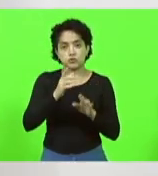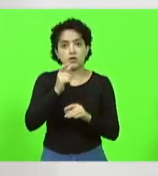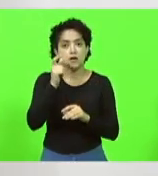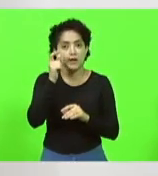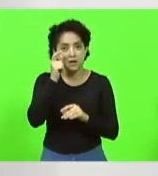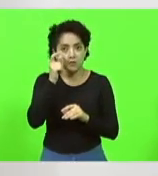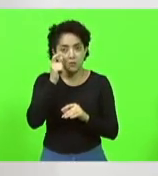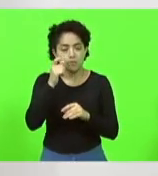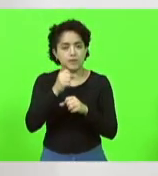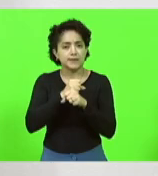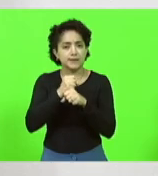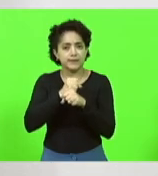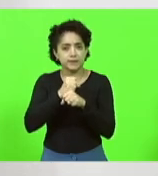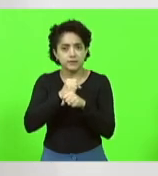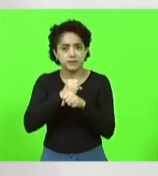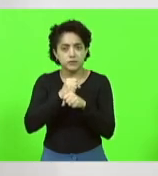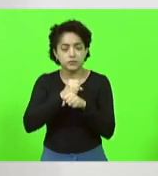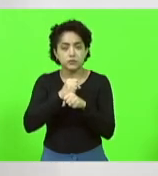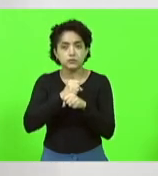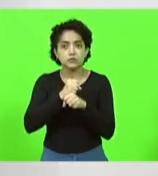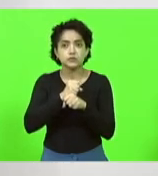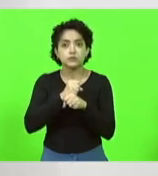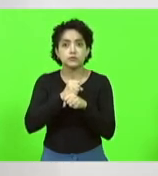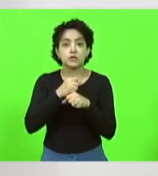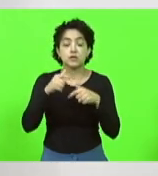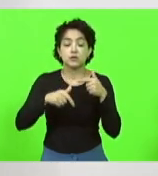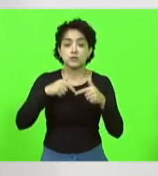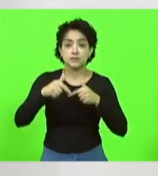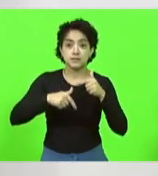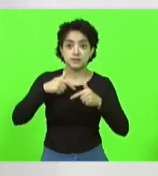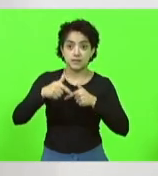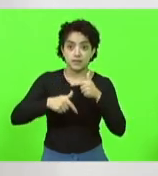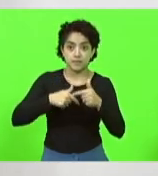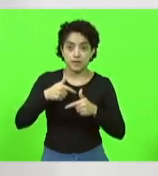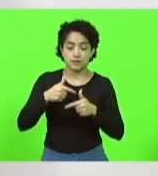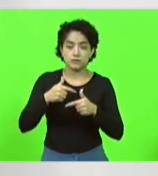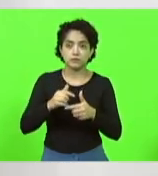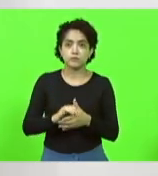aqui nesta casa, esse trabalho que nós fazemos.